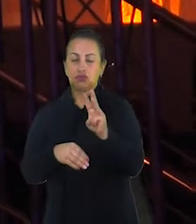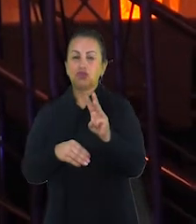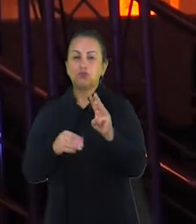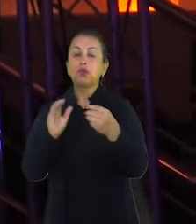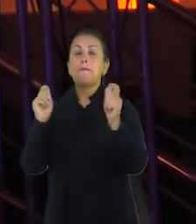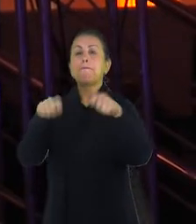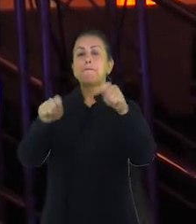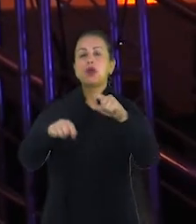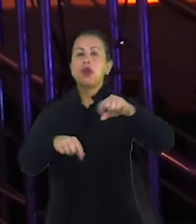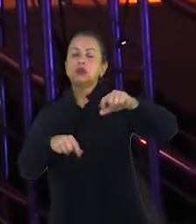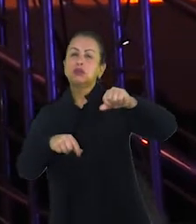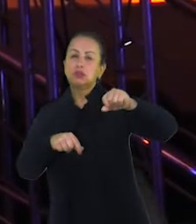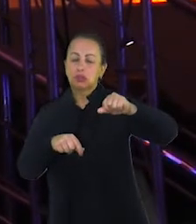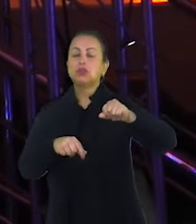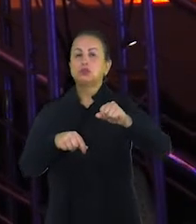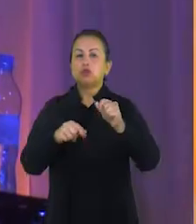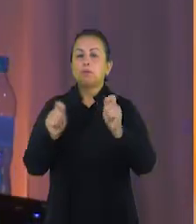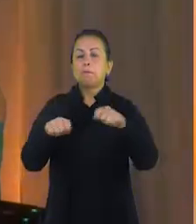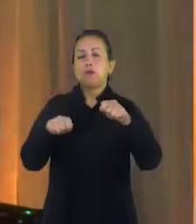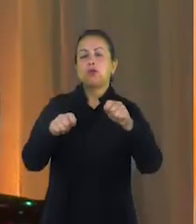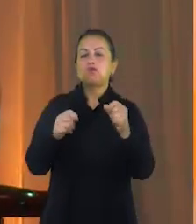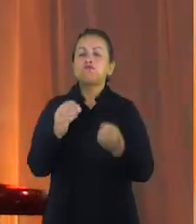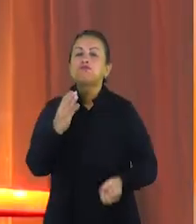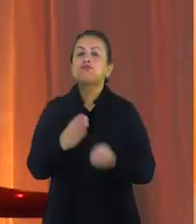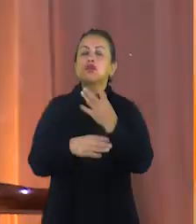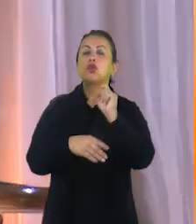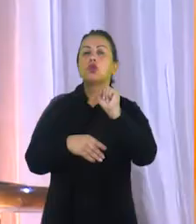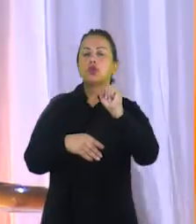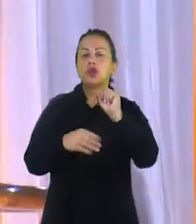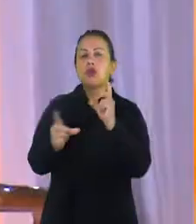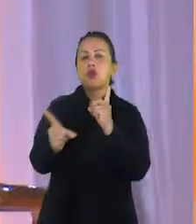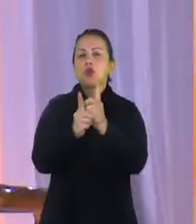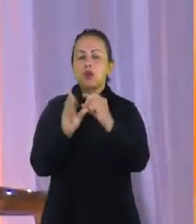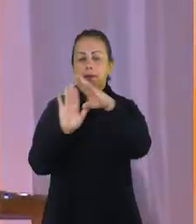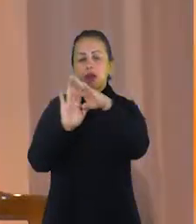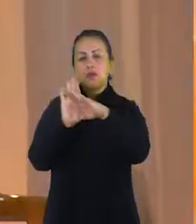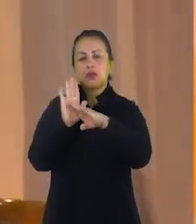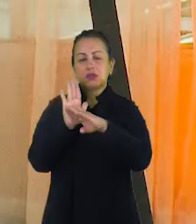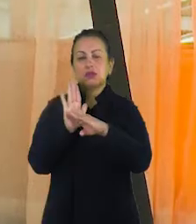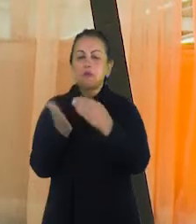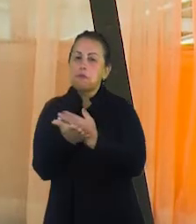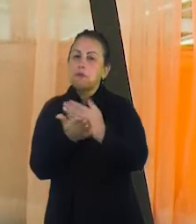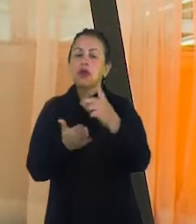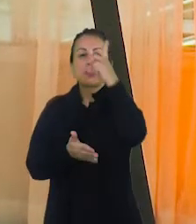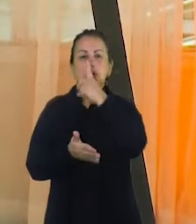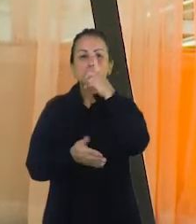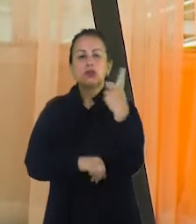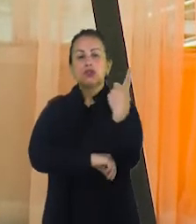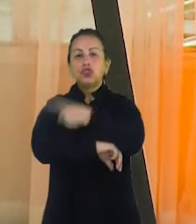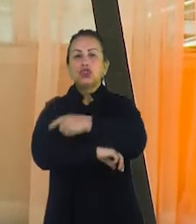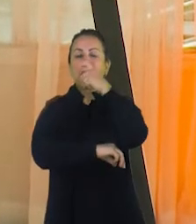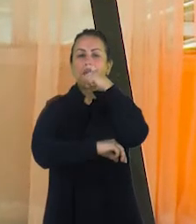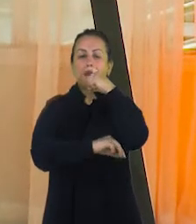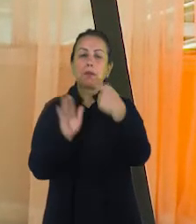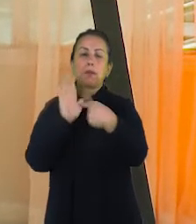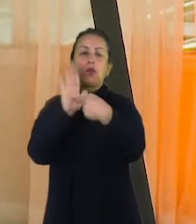.cassino4estações.com.br, você encontra todas as programações que começam neste domingo, no Dia dos Pais,